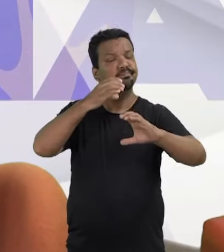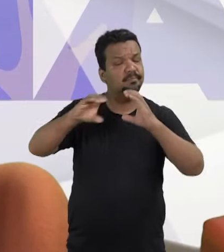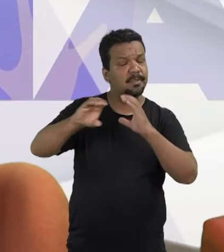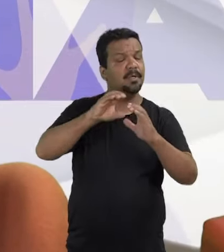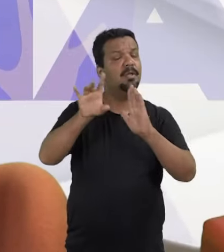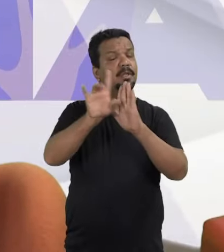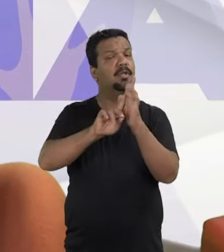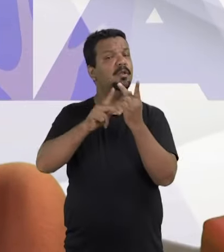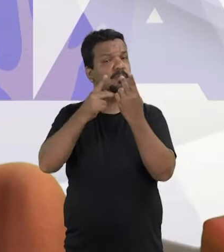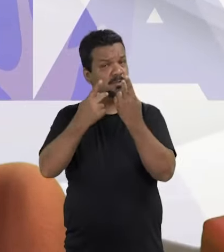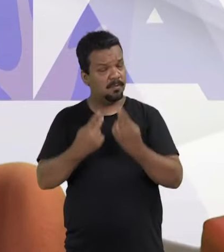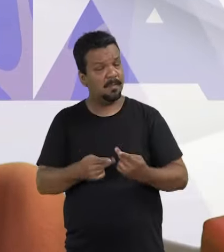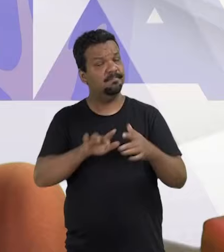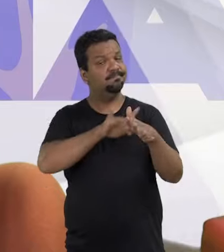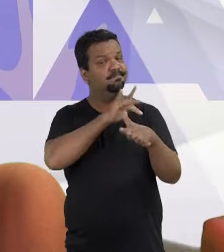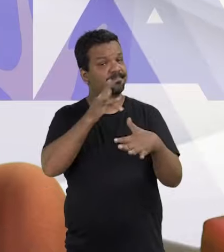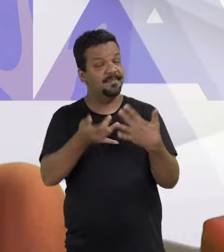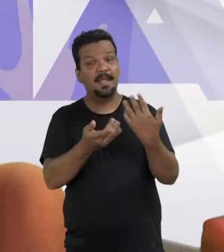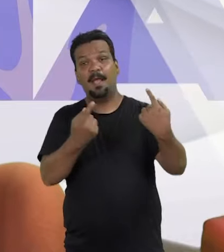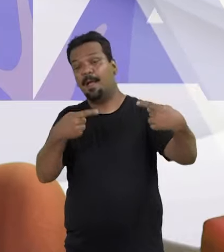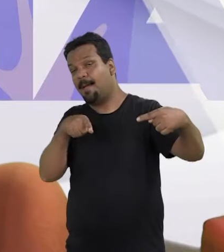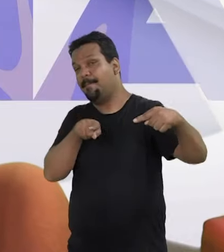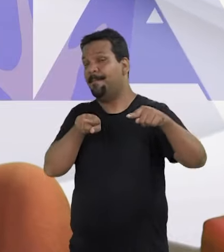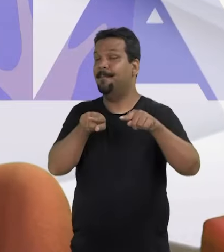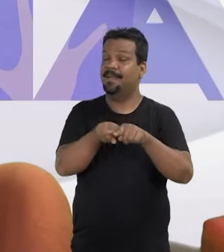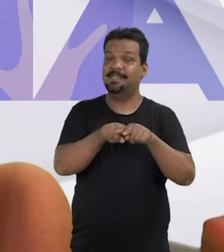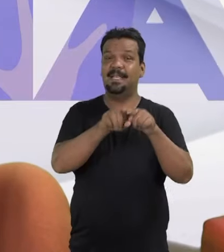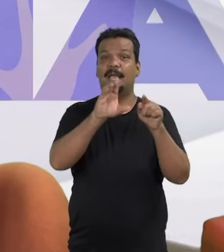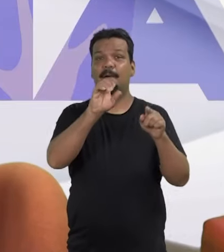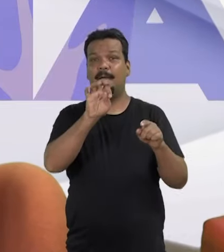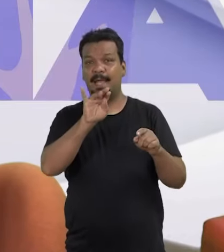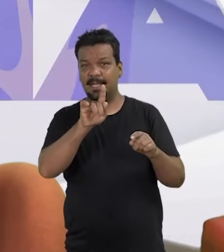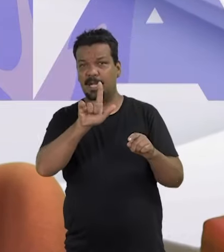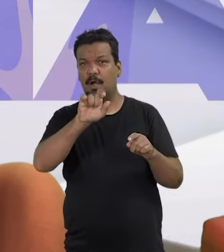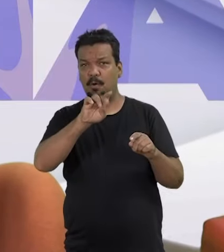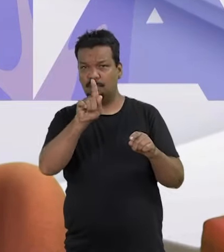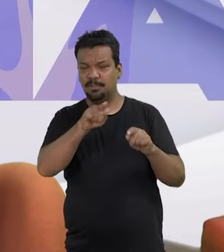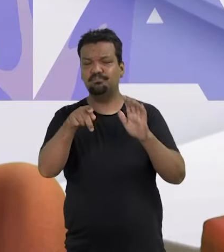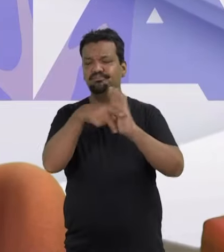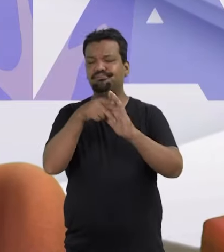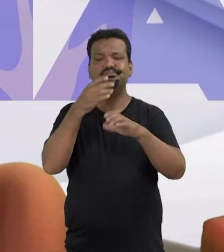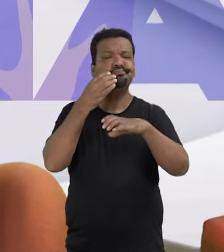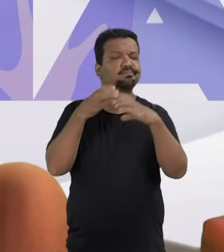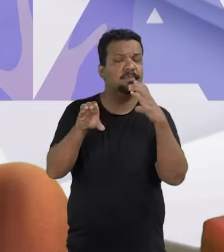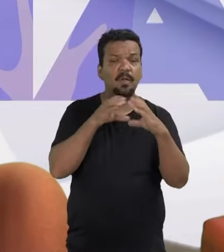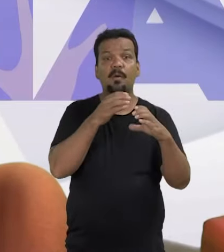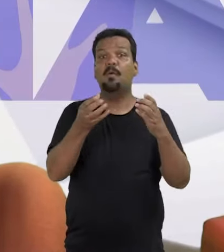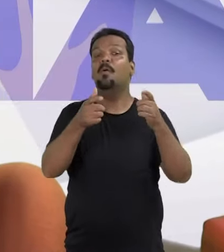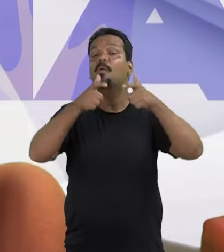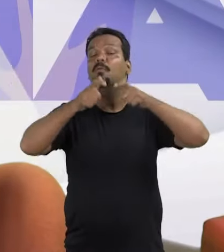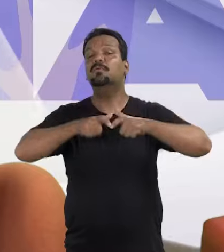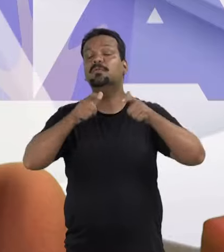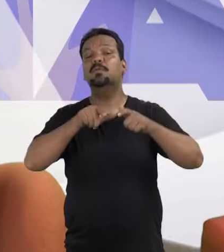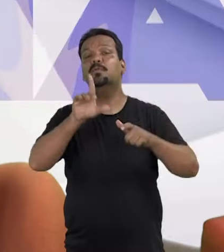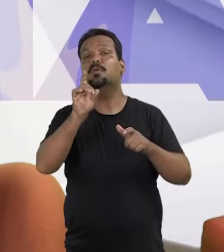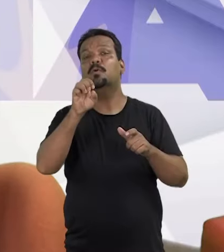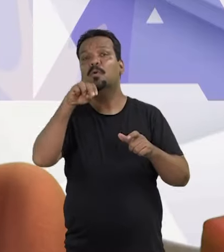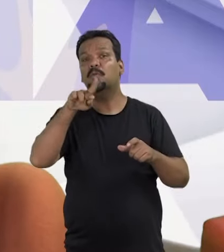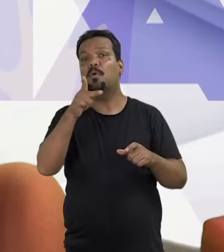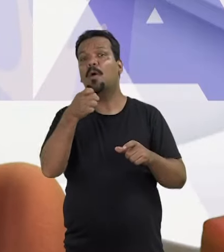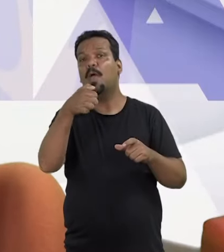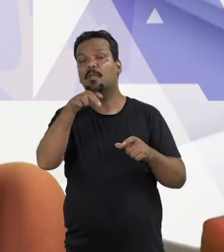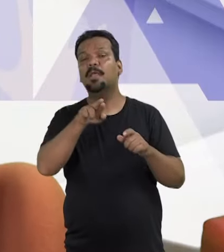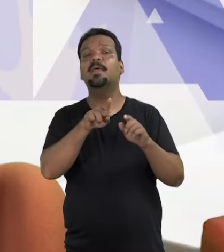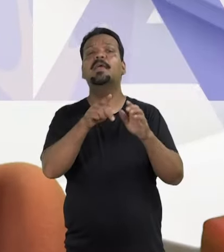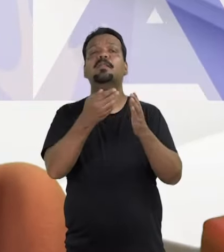Educomunicação e Direitos Humanos na Mídia, numa parceria com a Cátedra Luiz Beltrão de Comunicação. O